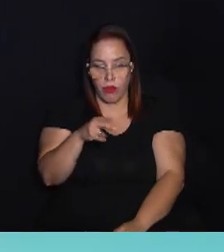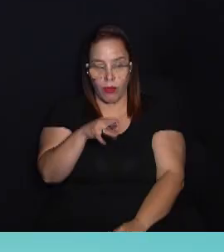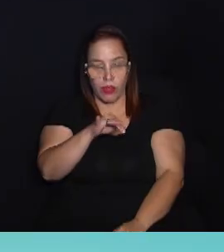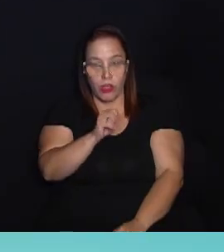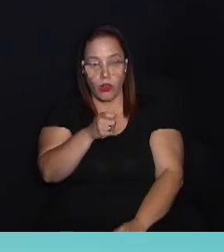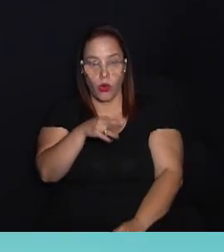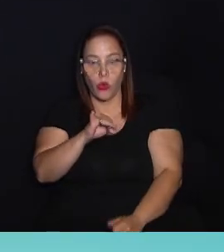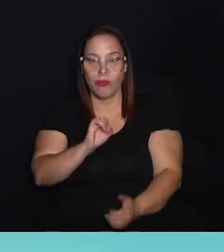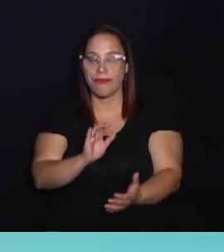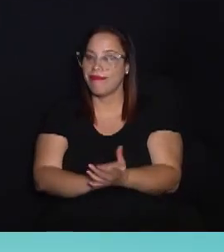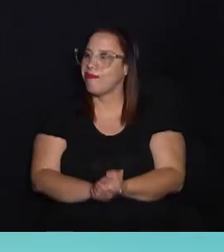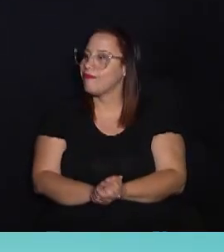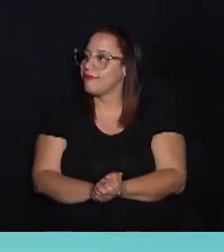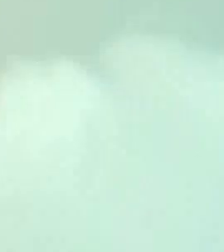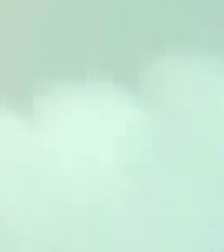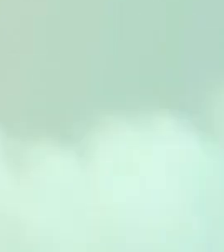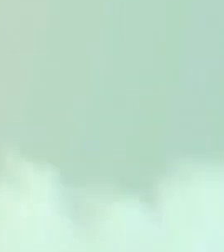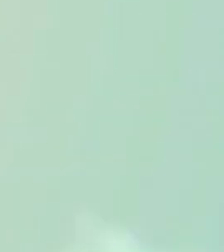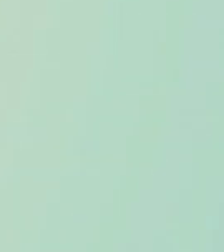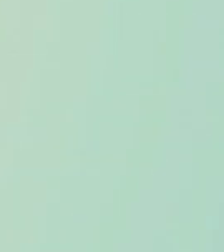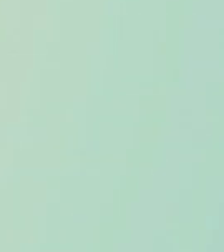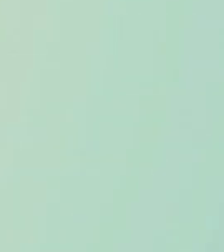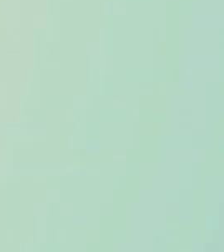Amazônica e da Bacia do Congo.